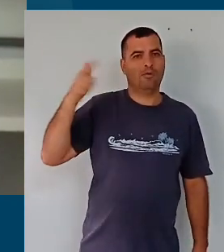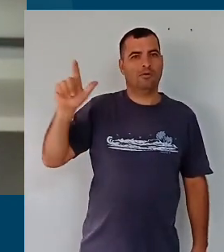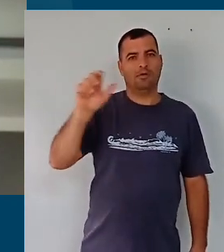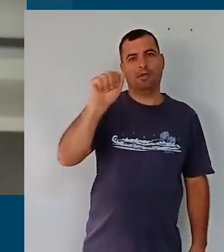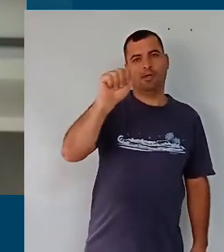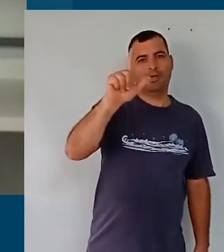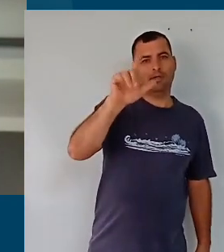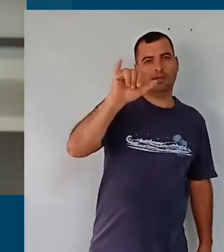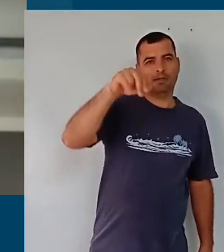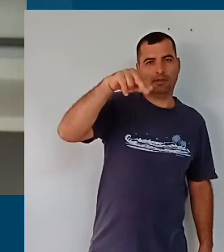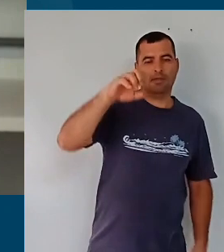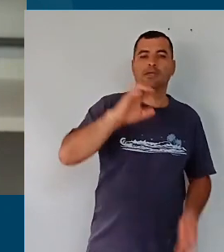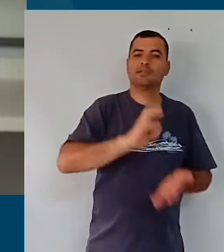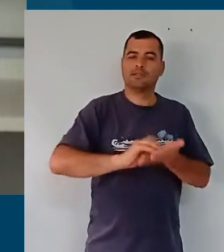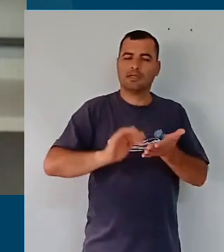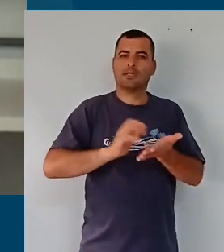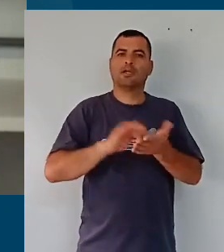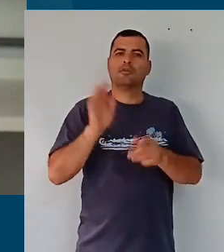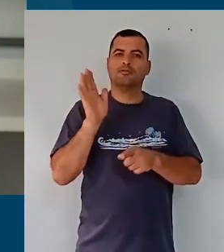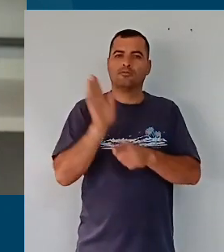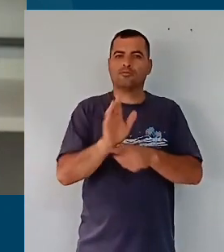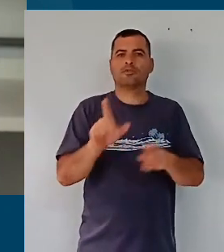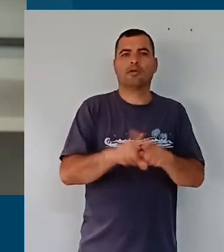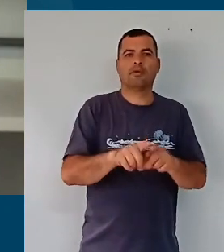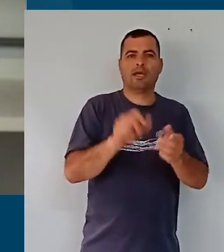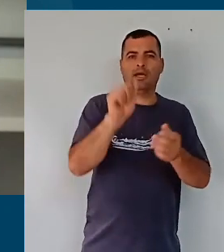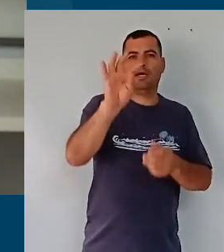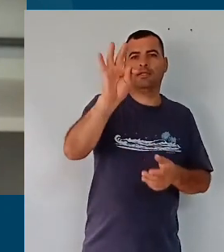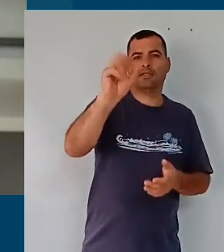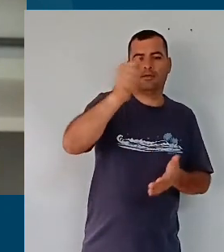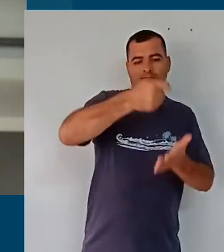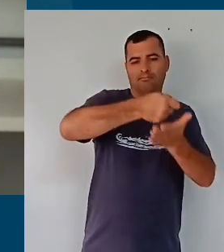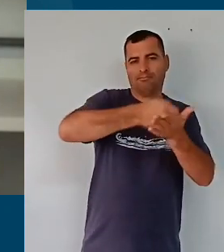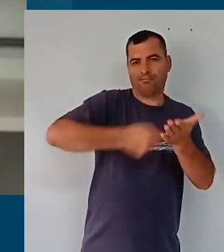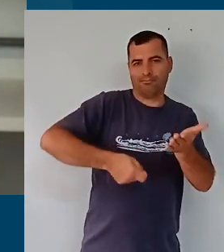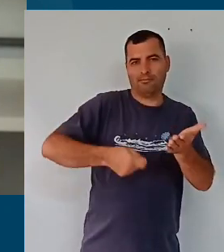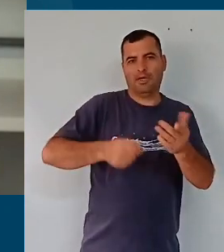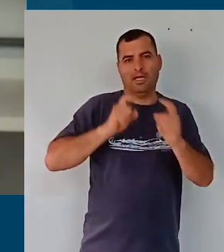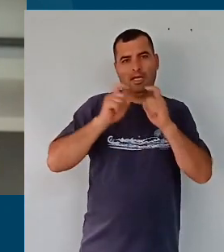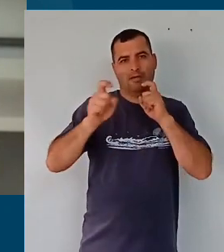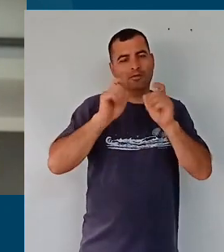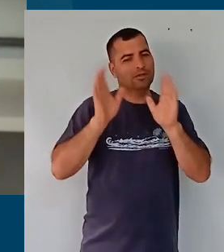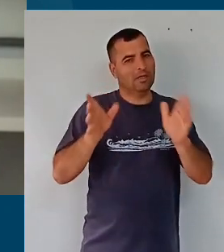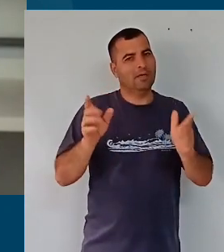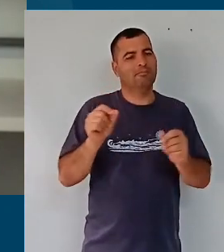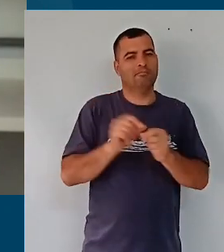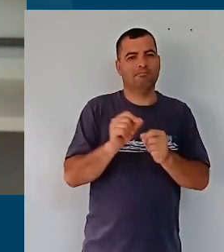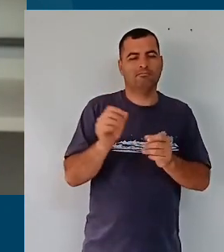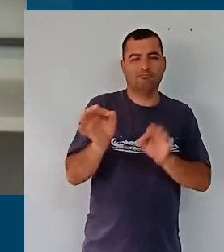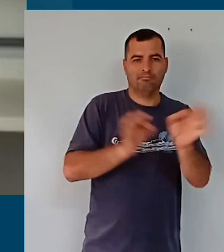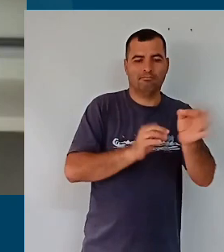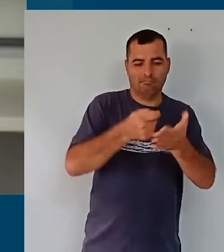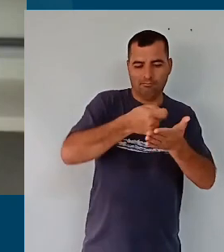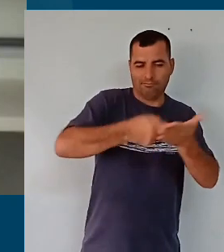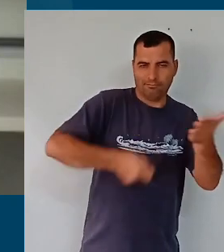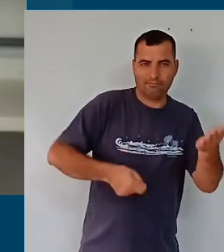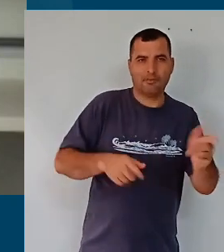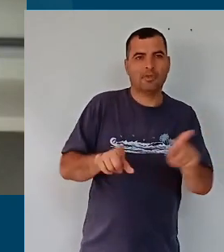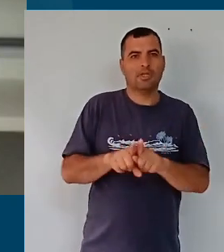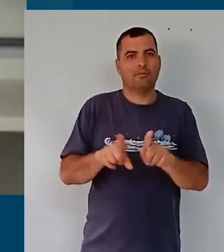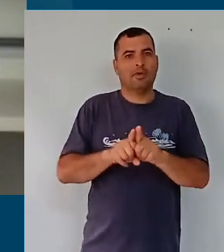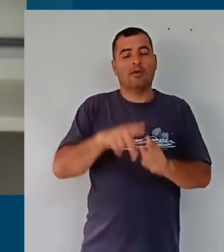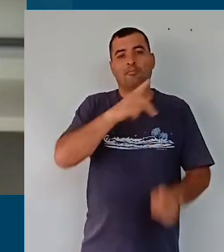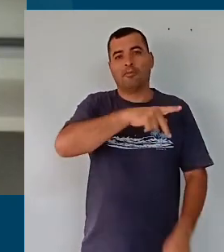Aline, que nos secretariou, acompanhou, fez as atas de todas as reuniões que nós realizamos, e eu queria fazer aqui uma menção